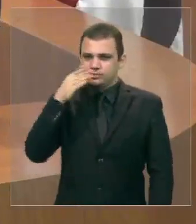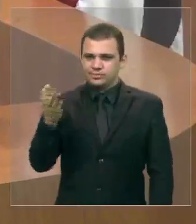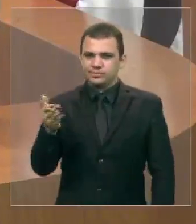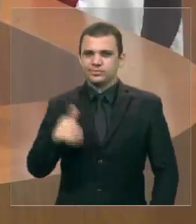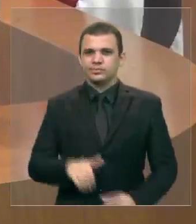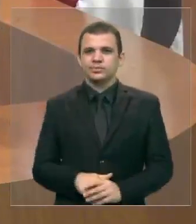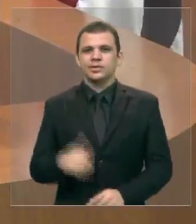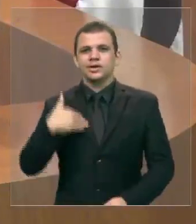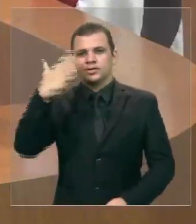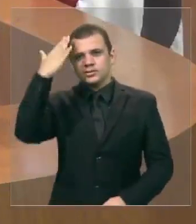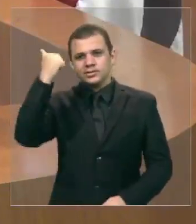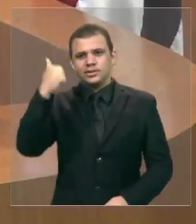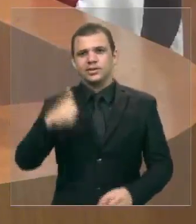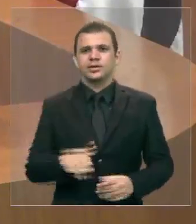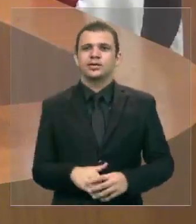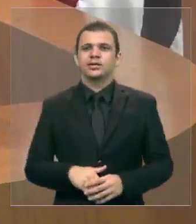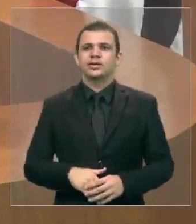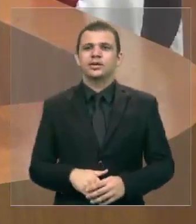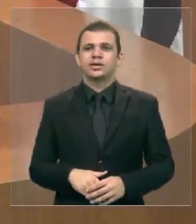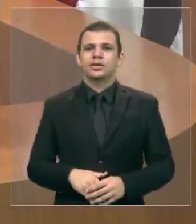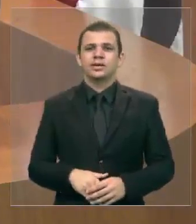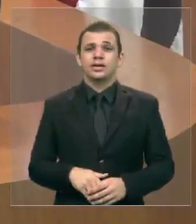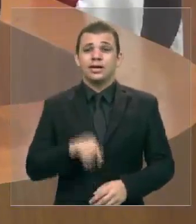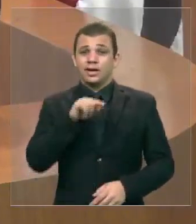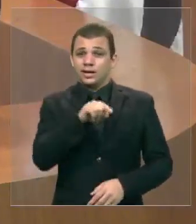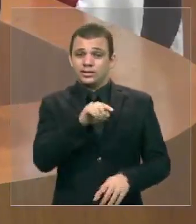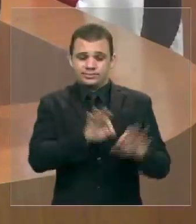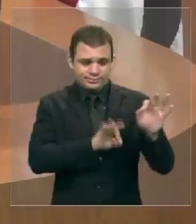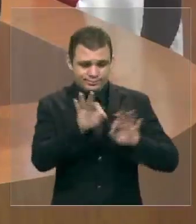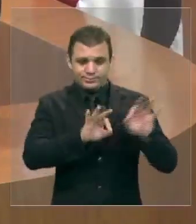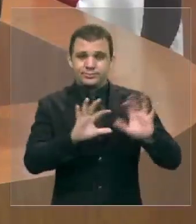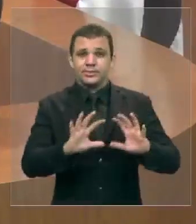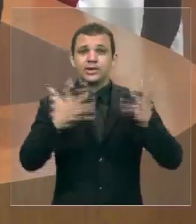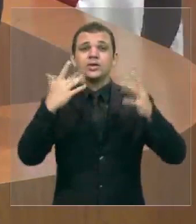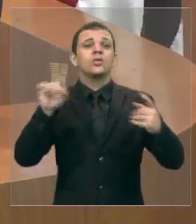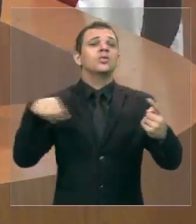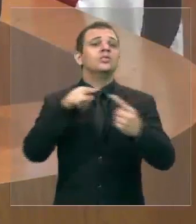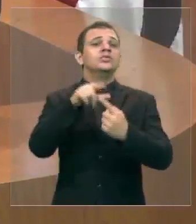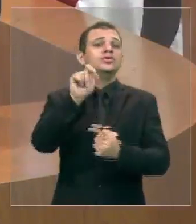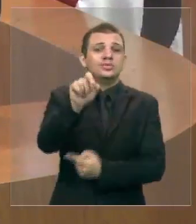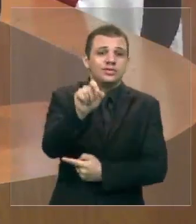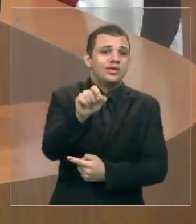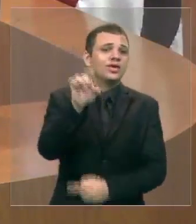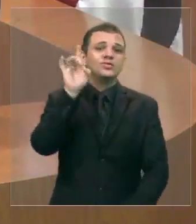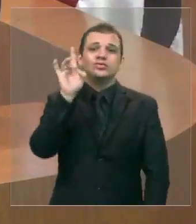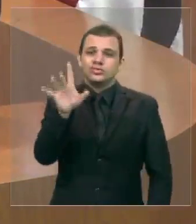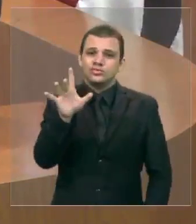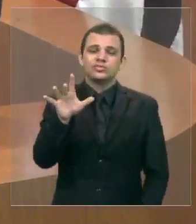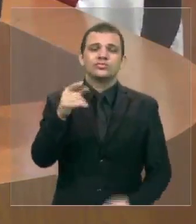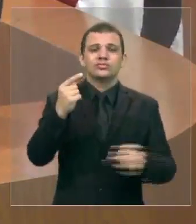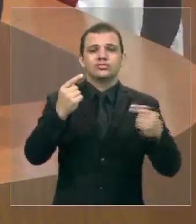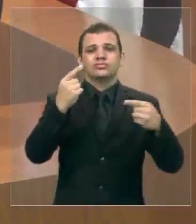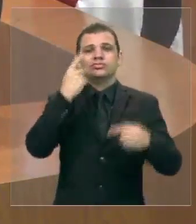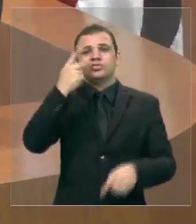que aqui só tem a intenção de política, aqui eles não chamaram a população,